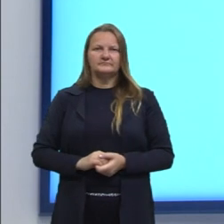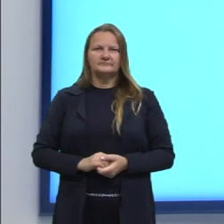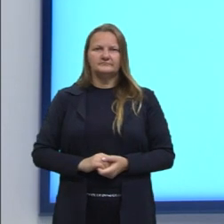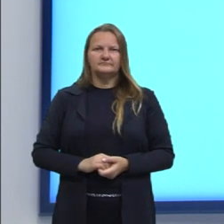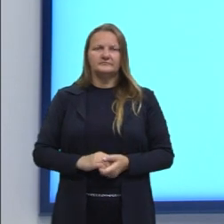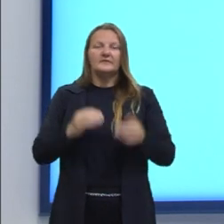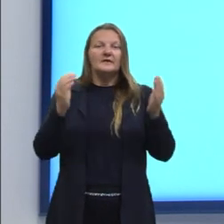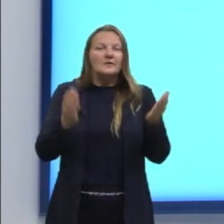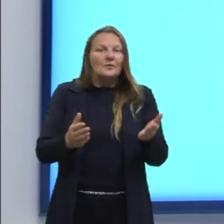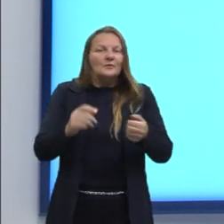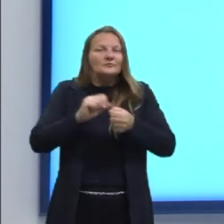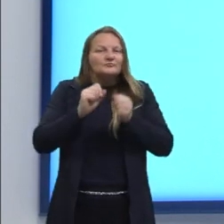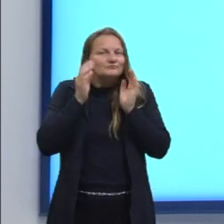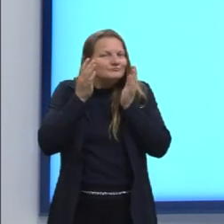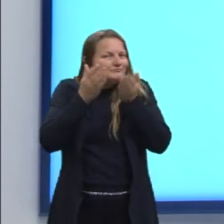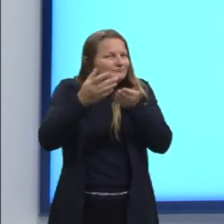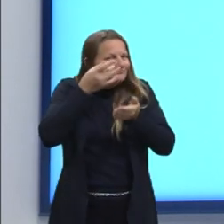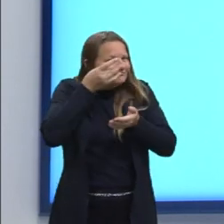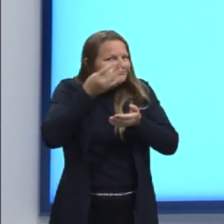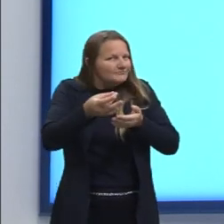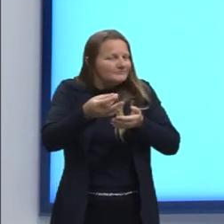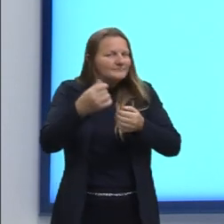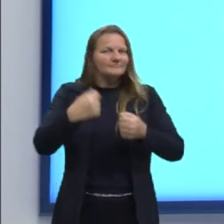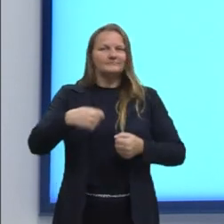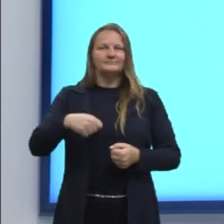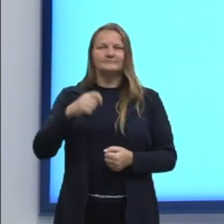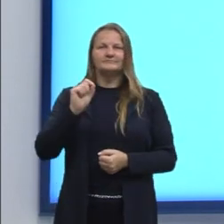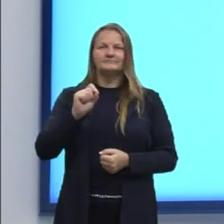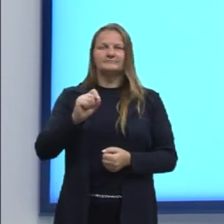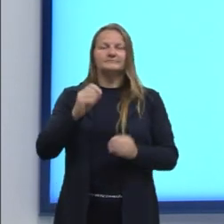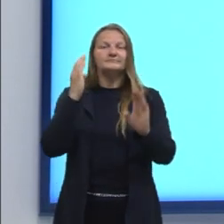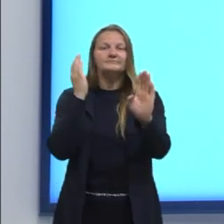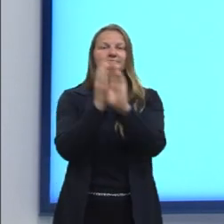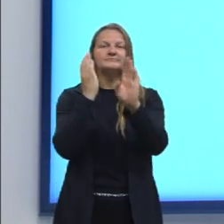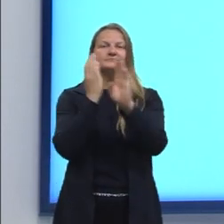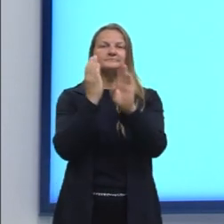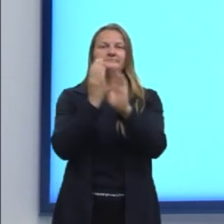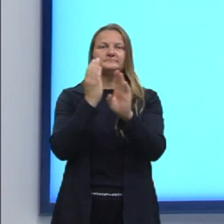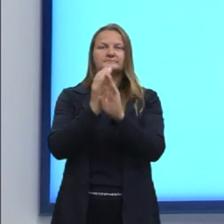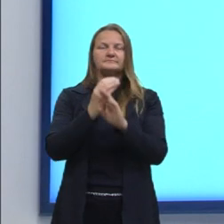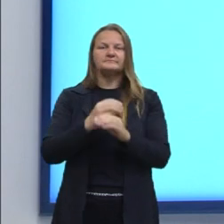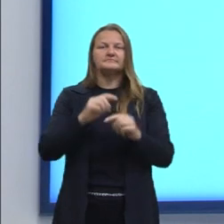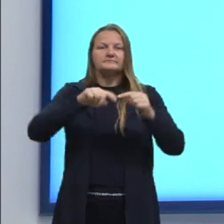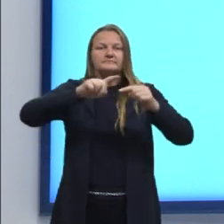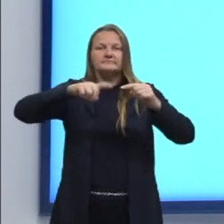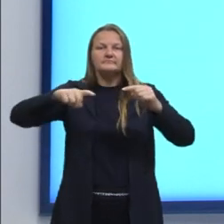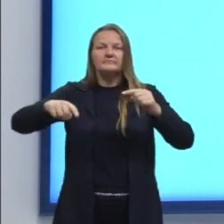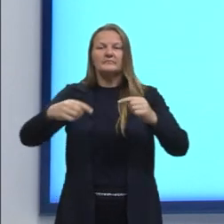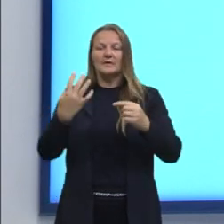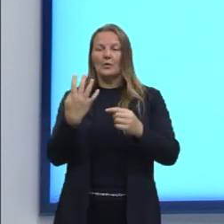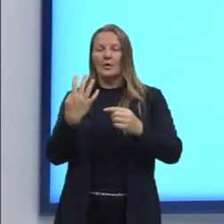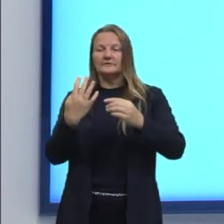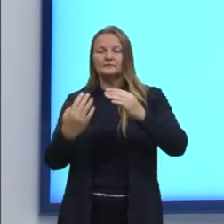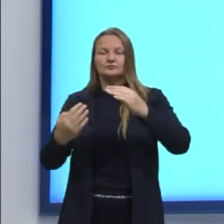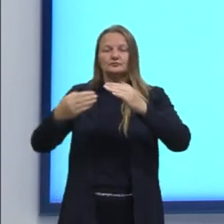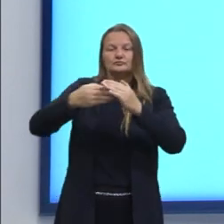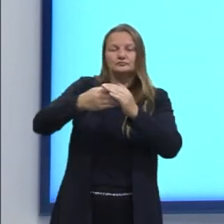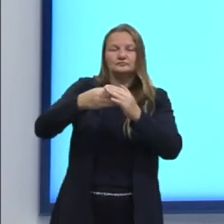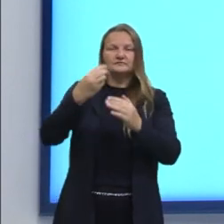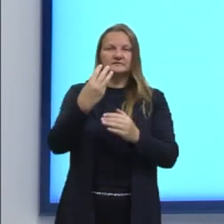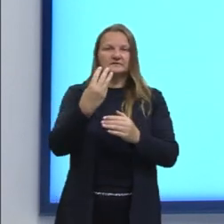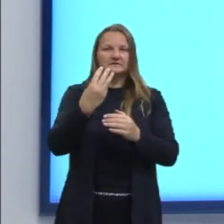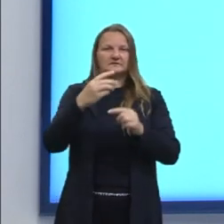Agora a gente vai focar no seguinte, nós precisamos descobrir ali a variação do ano 4 para o ano 3.